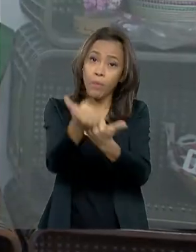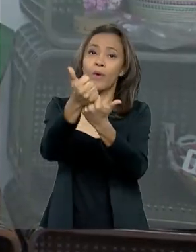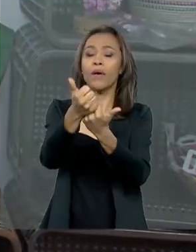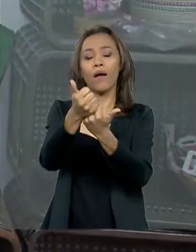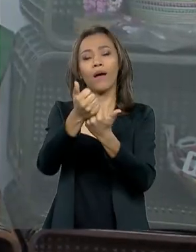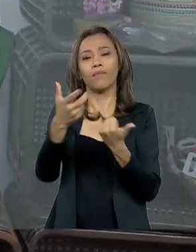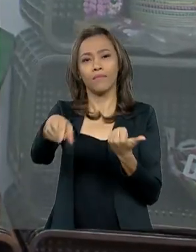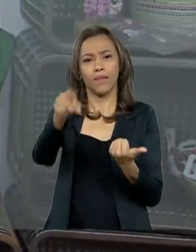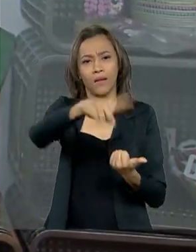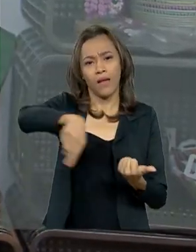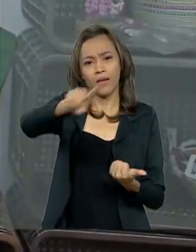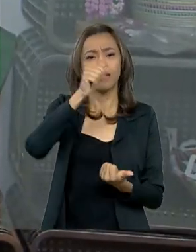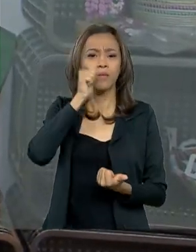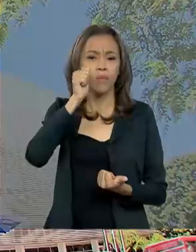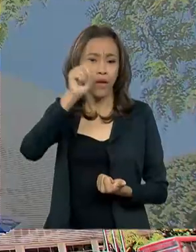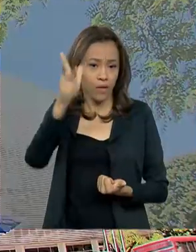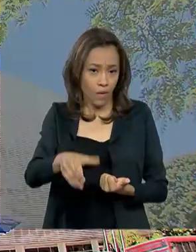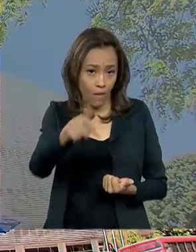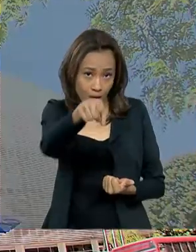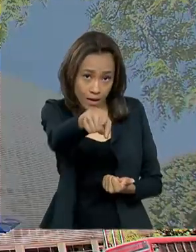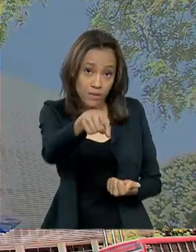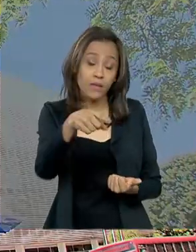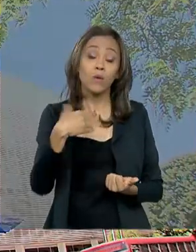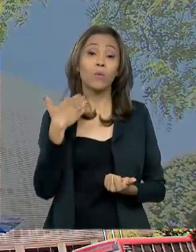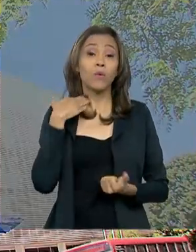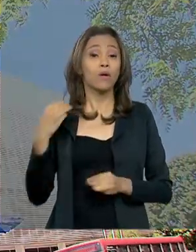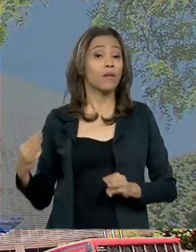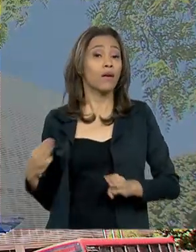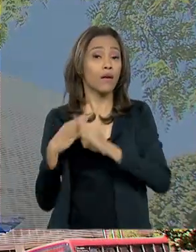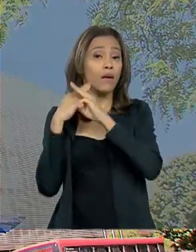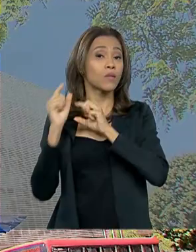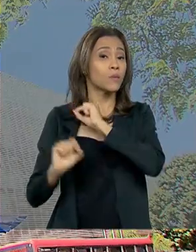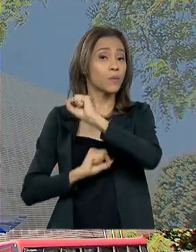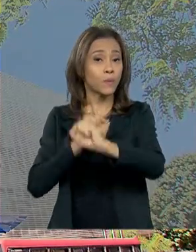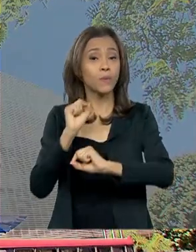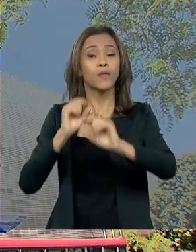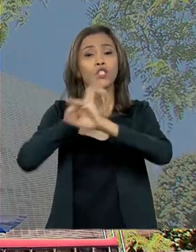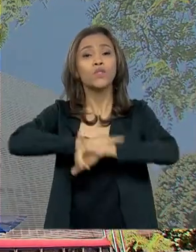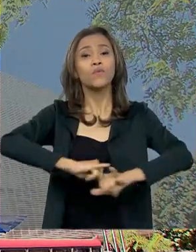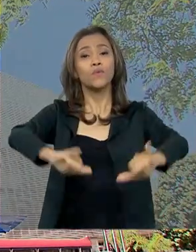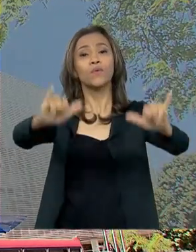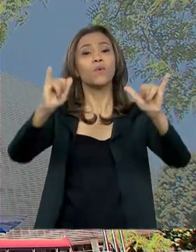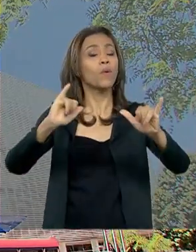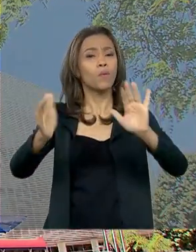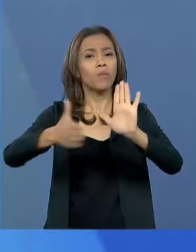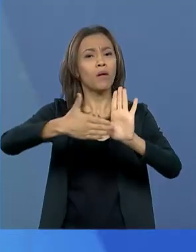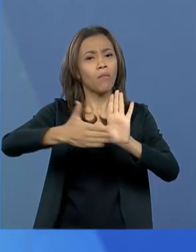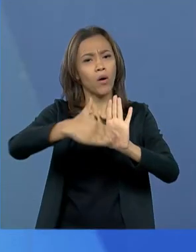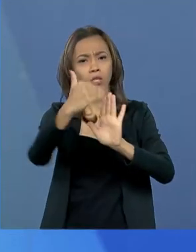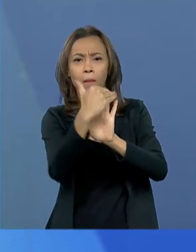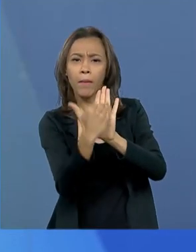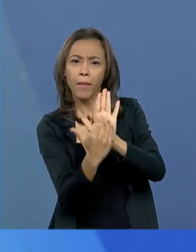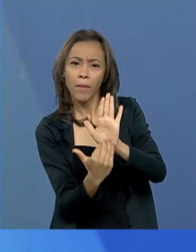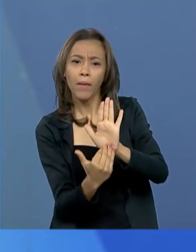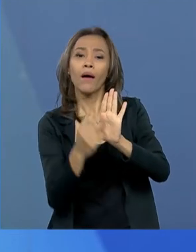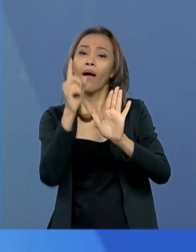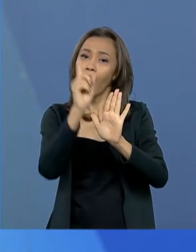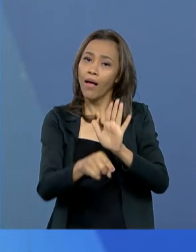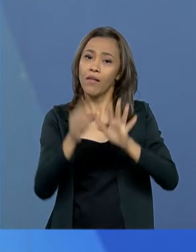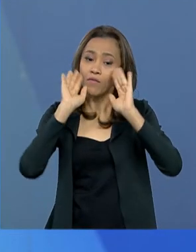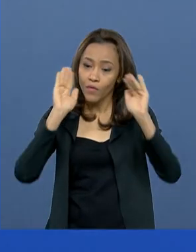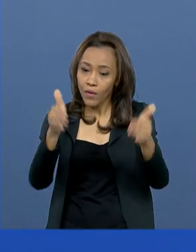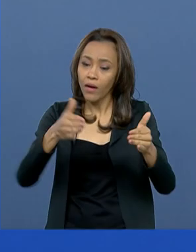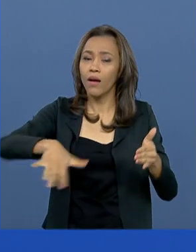e ajudar mulheres como Marilene, a Caixa Econômica Federal lançou um pacote de vantagens. Exclusivamente